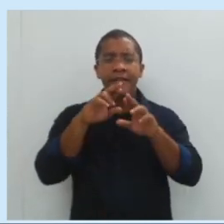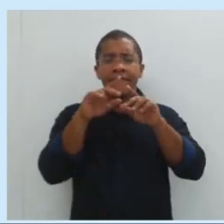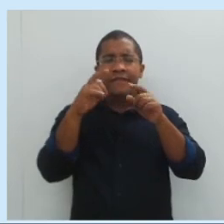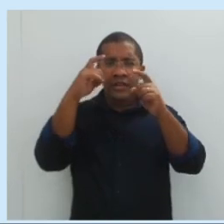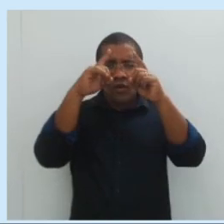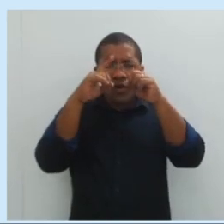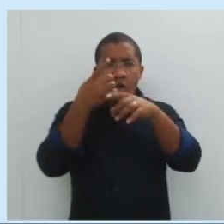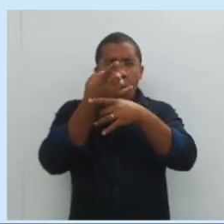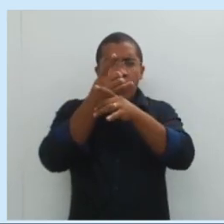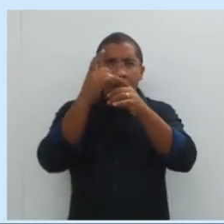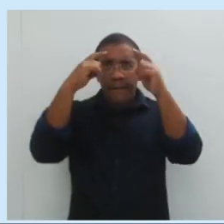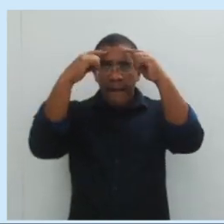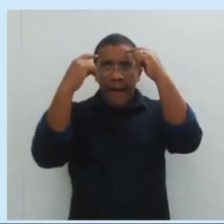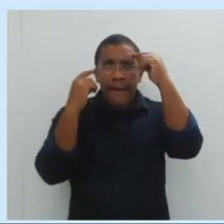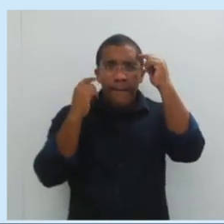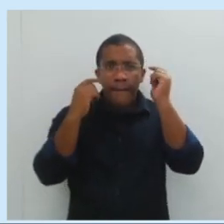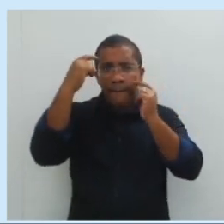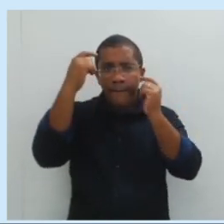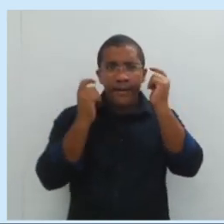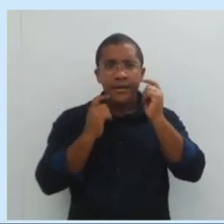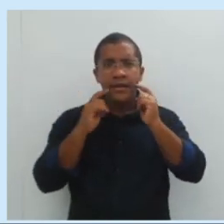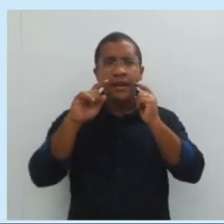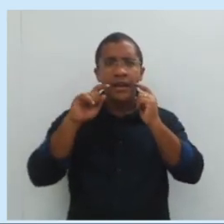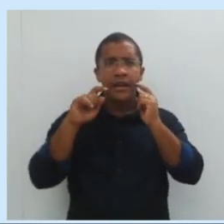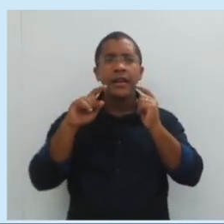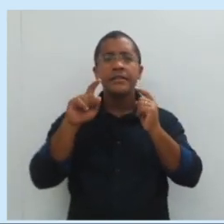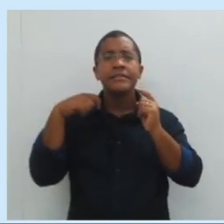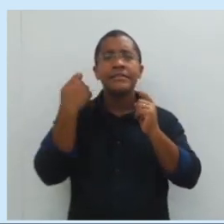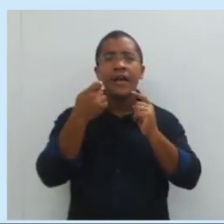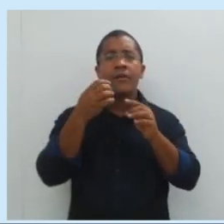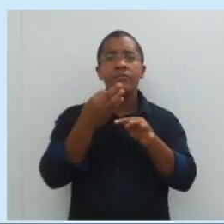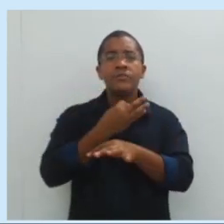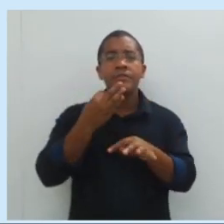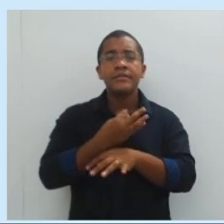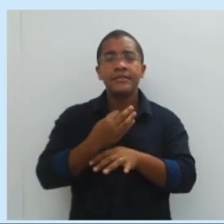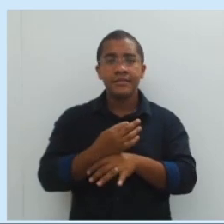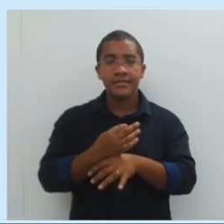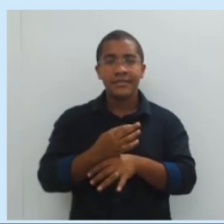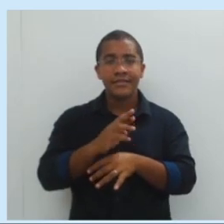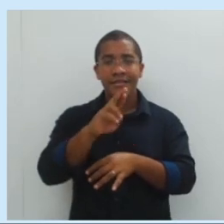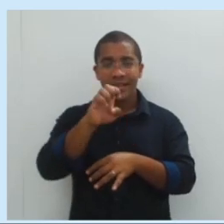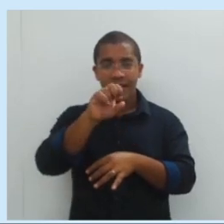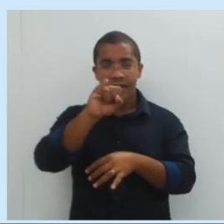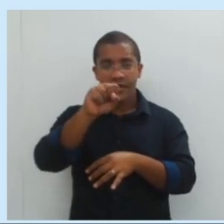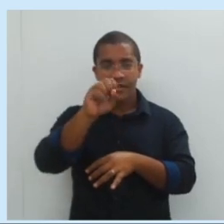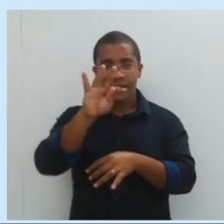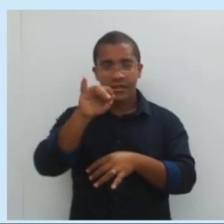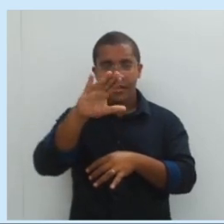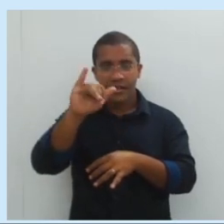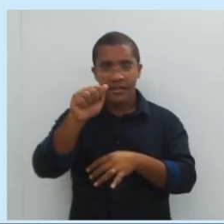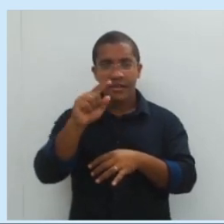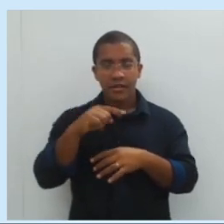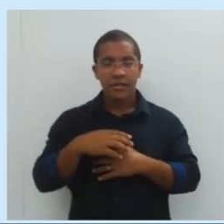vários ossos na face que vão ser a força de resistência. Será a força